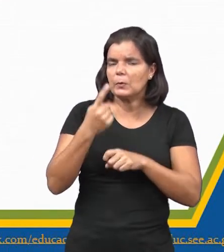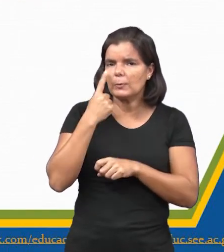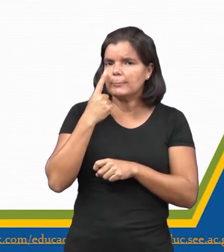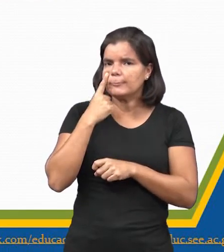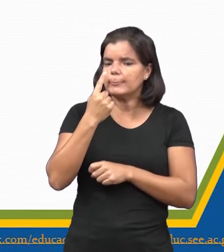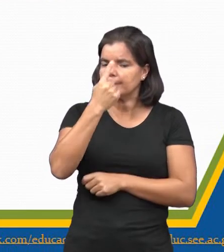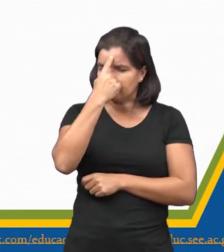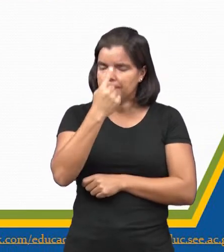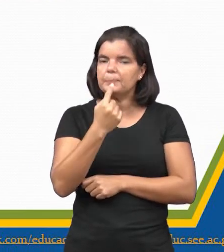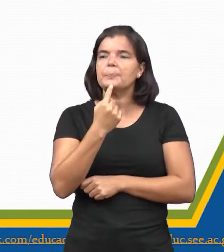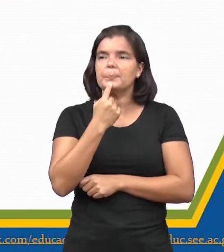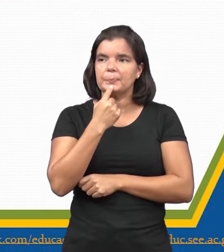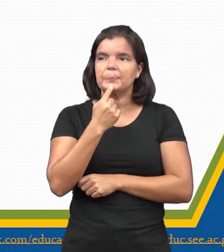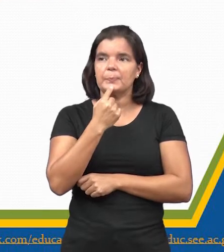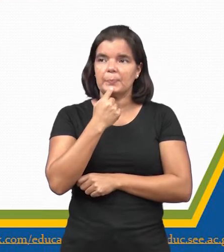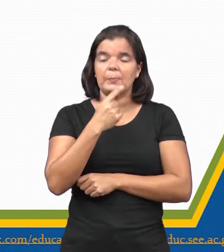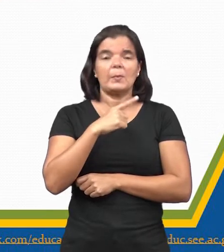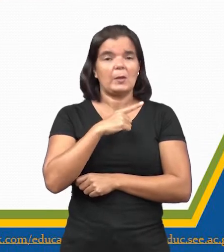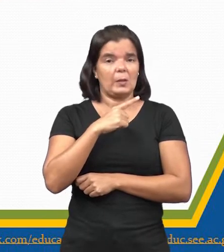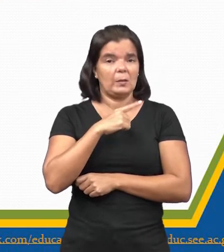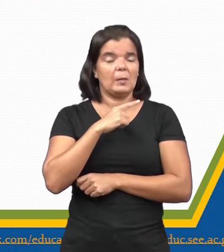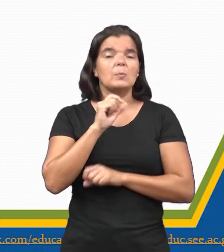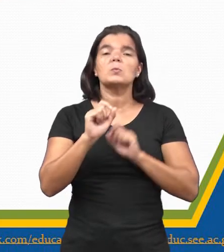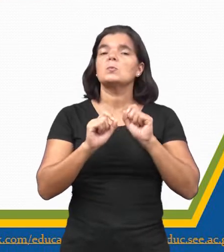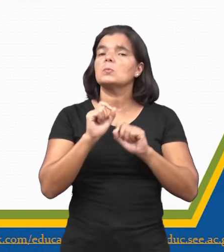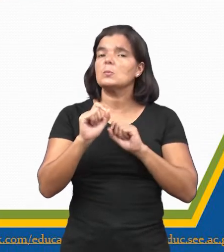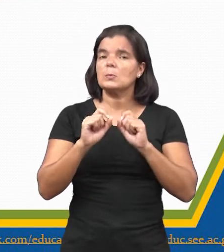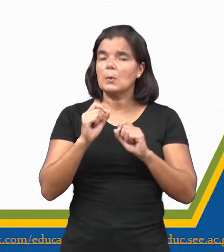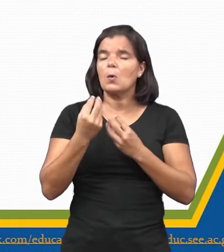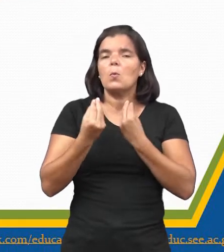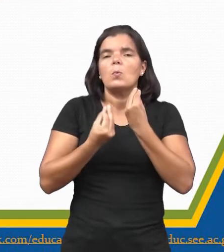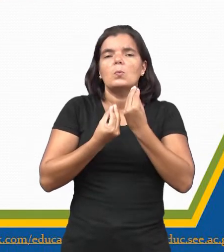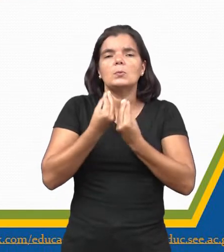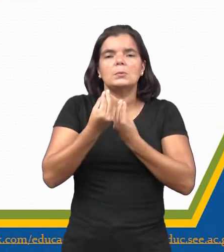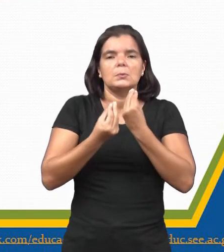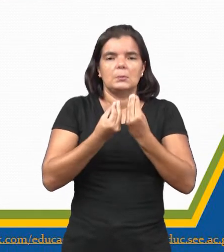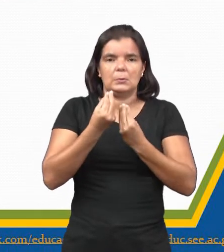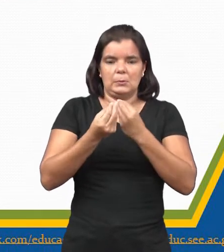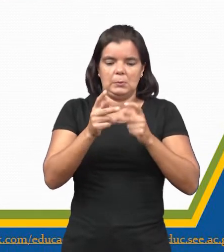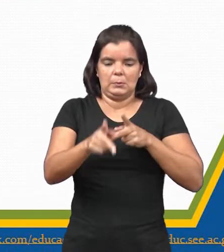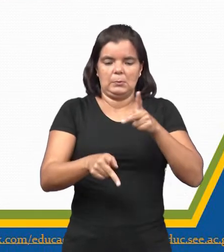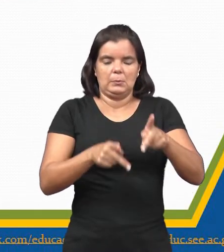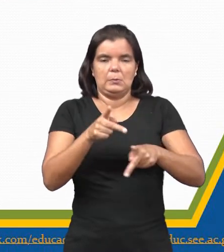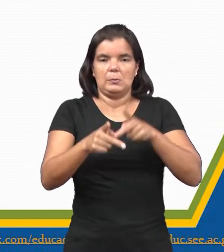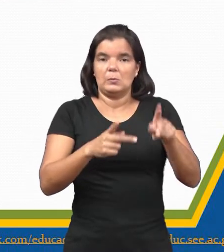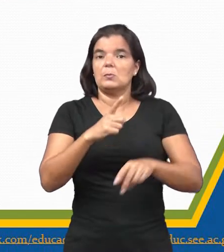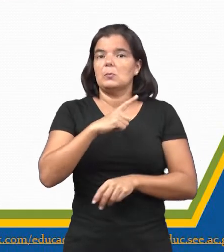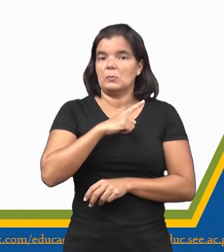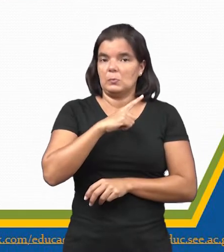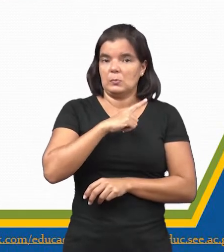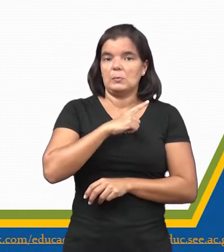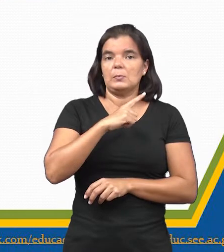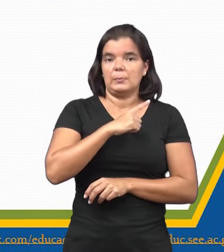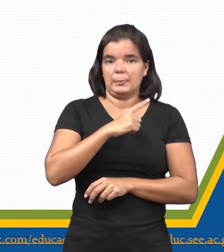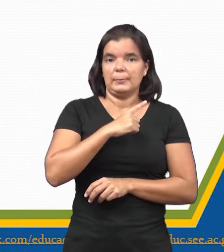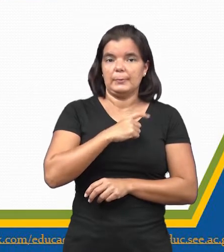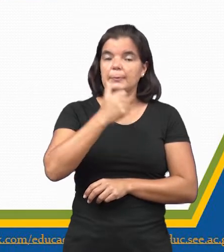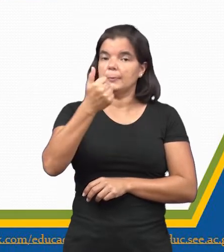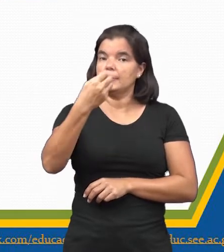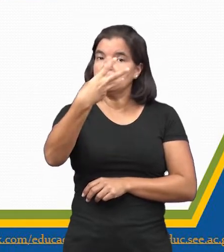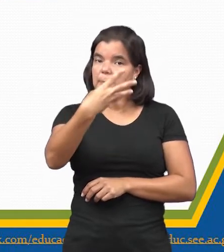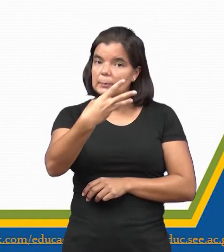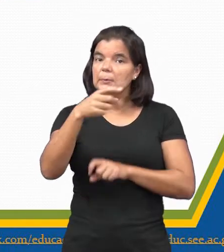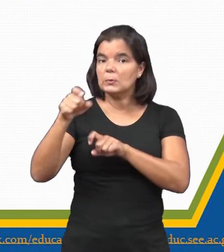como vocês podem observar aí na imagem, temos o momento, né? Como que esses povos, porque haviam ali, nas 13